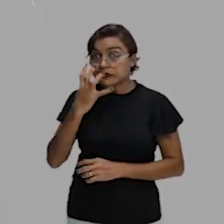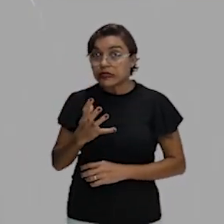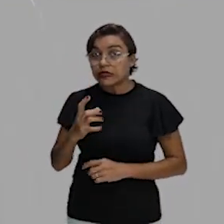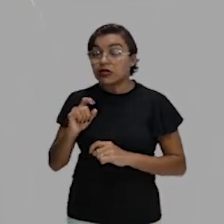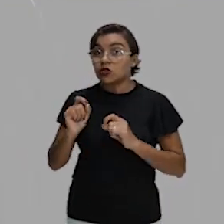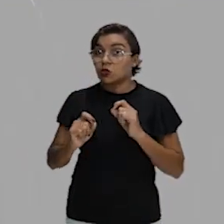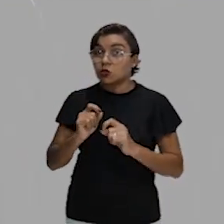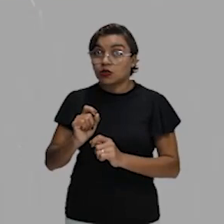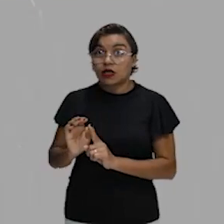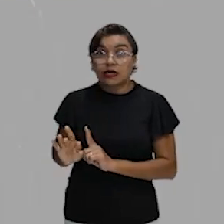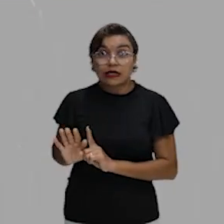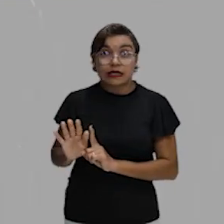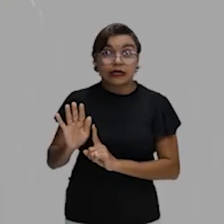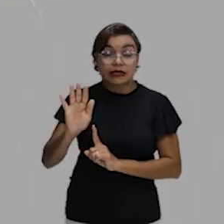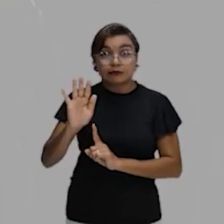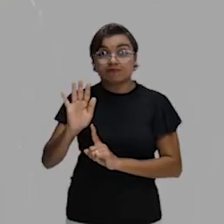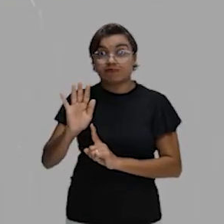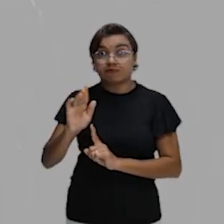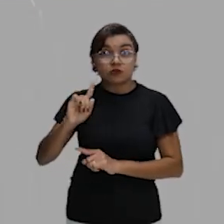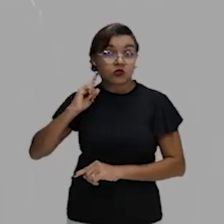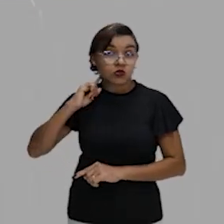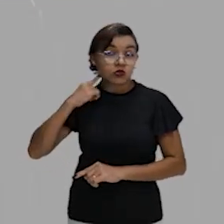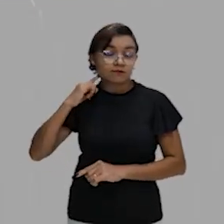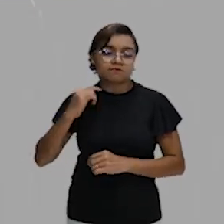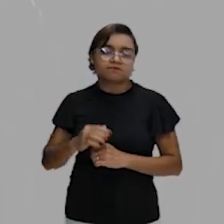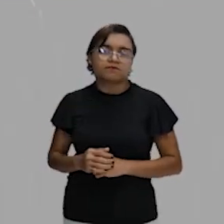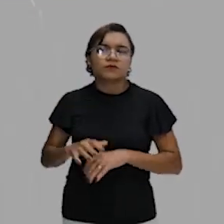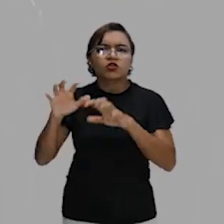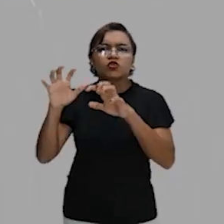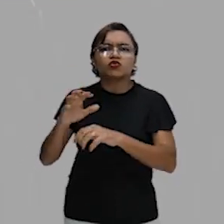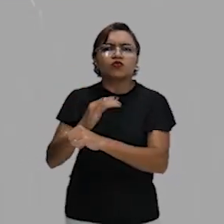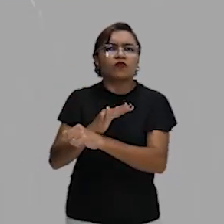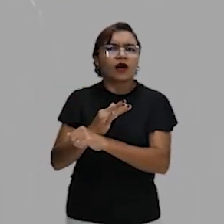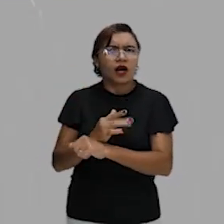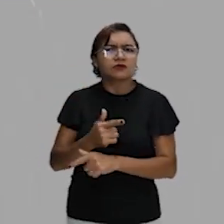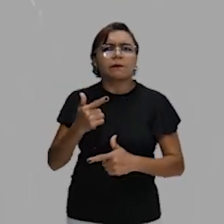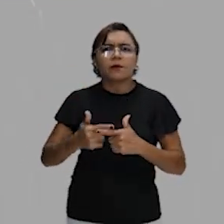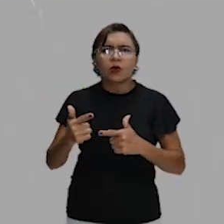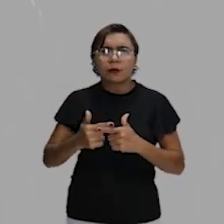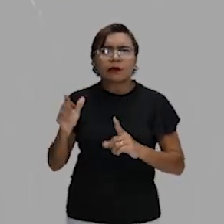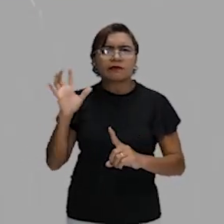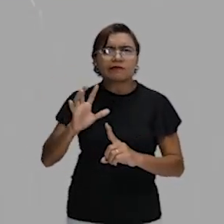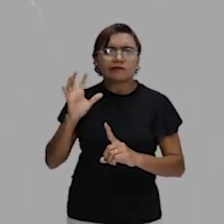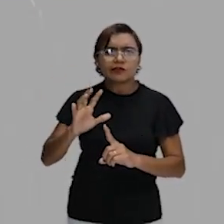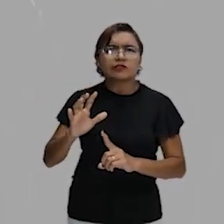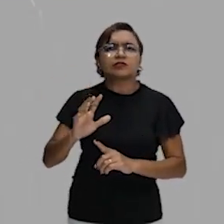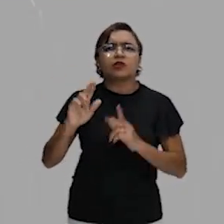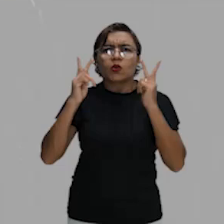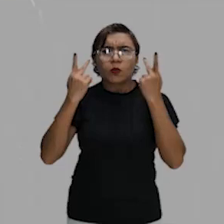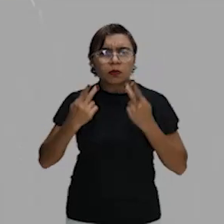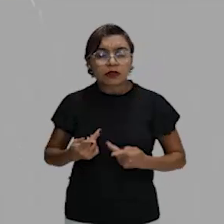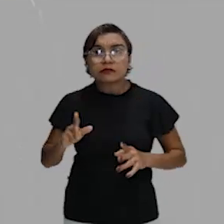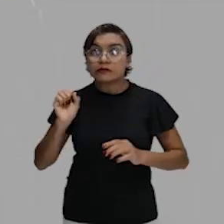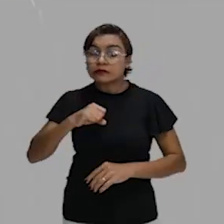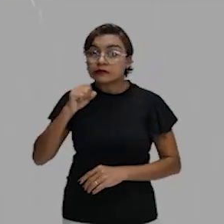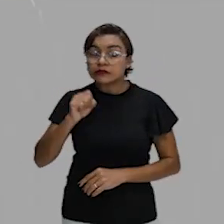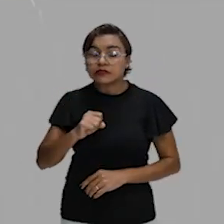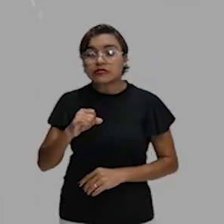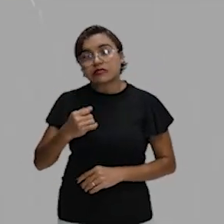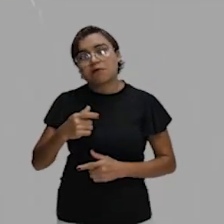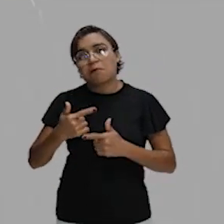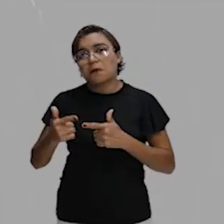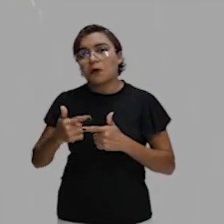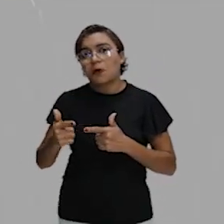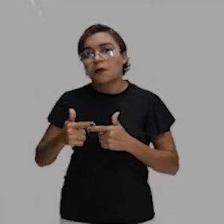à emissão de gases poluentes. Professor, a chuva ácida traz problemas para o ser humano? Com certeza, galera. Problemas o quê? Por exemplo, respiratórios, gente.